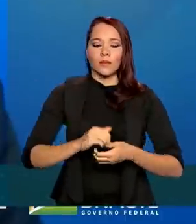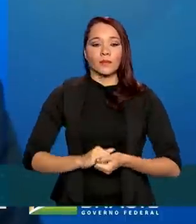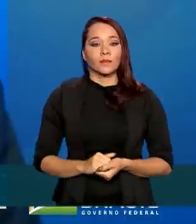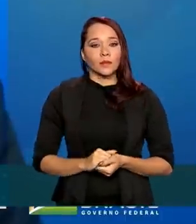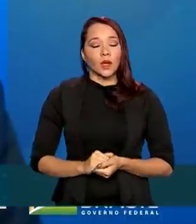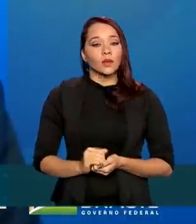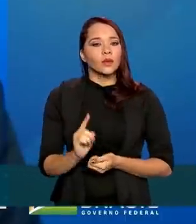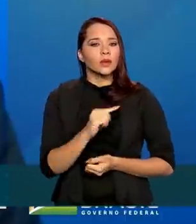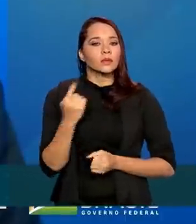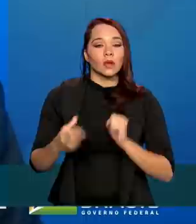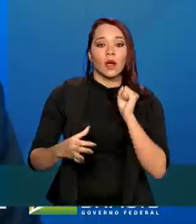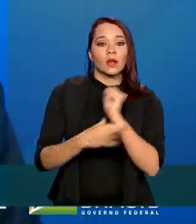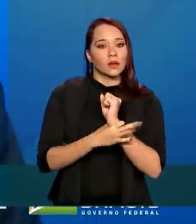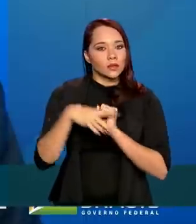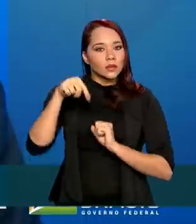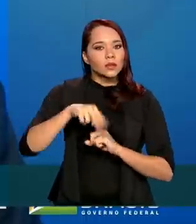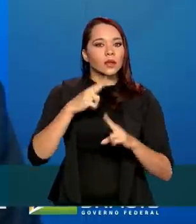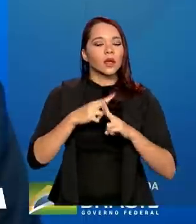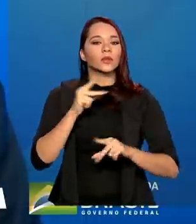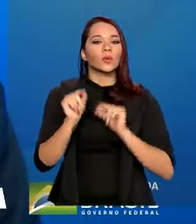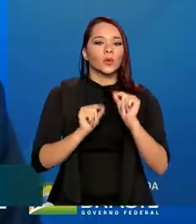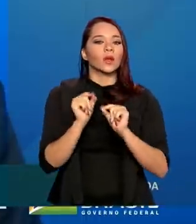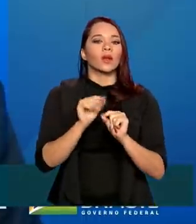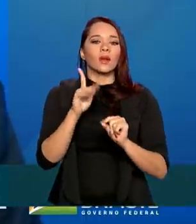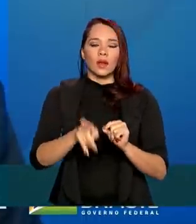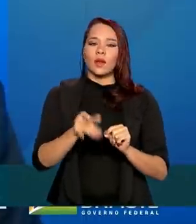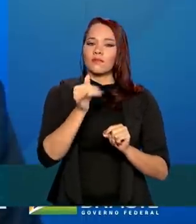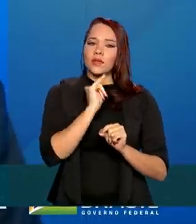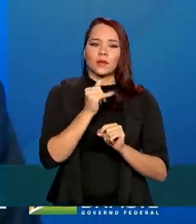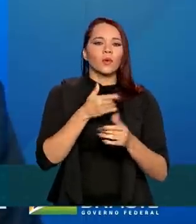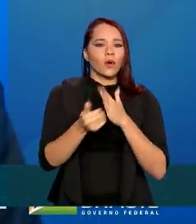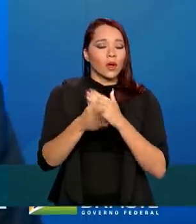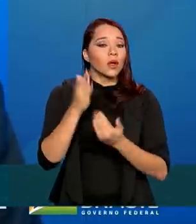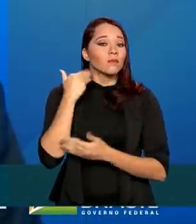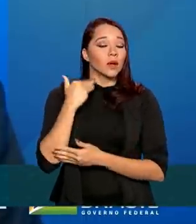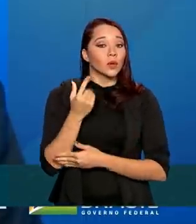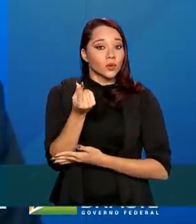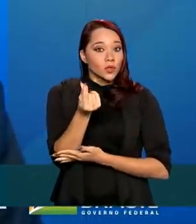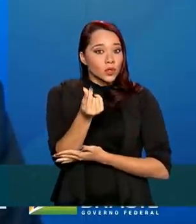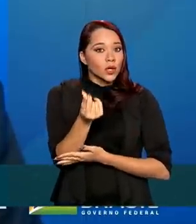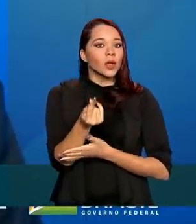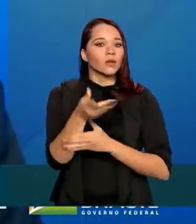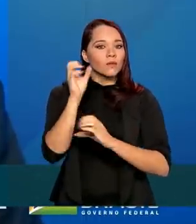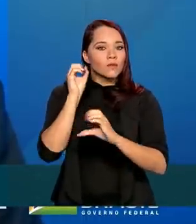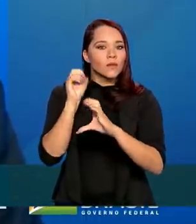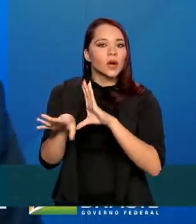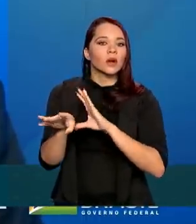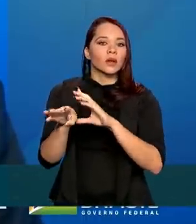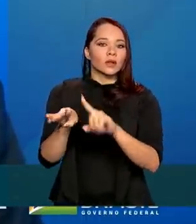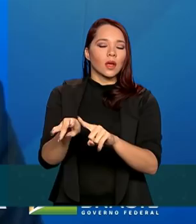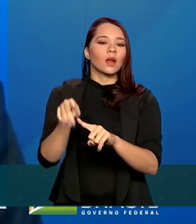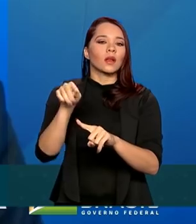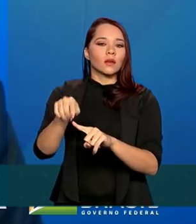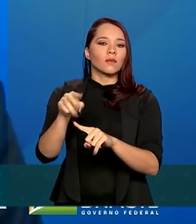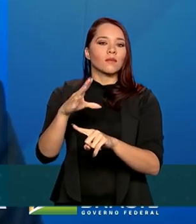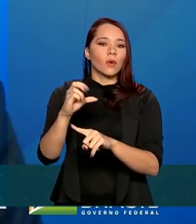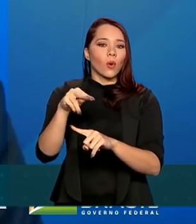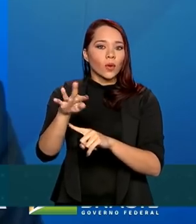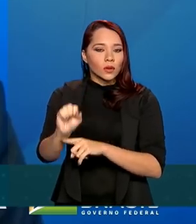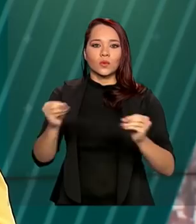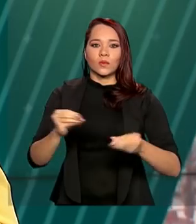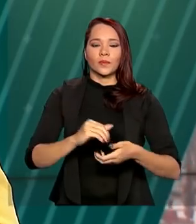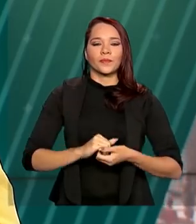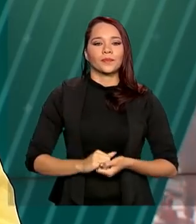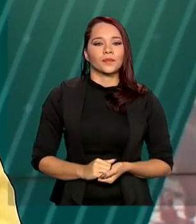gente garante aqui na Caixa Econômica, exemplo de qualquer banco, é que o seu dinheiro está na sua conta e nunca vai